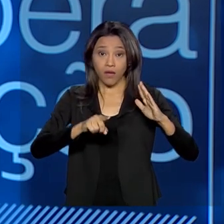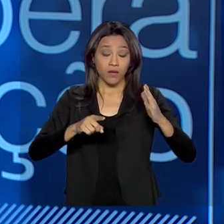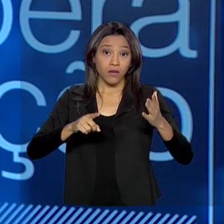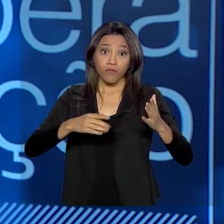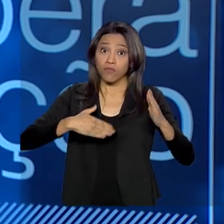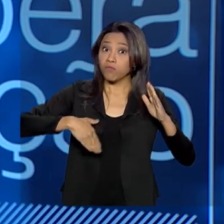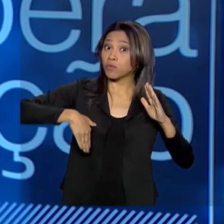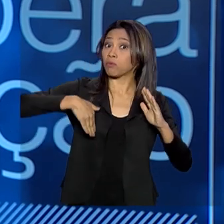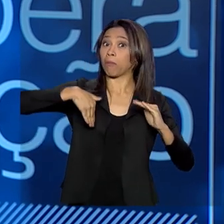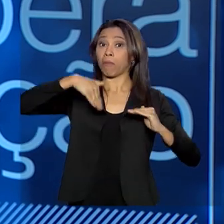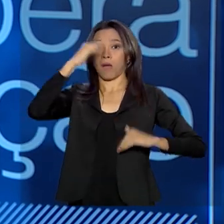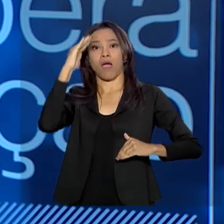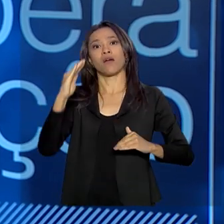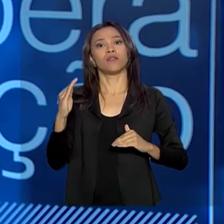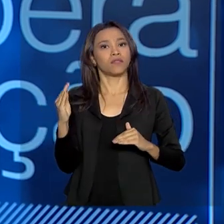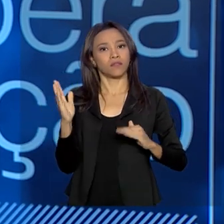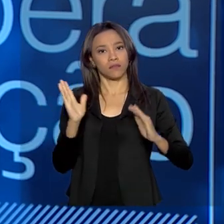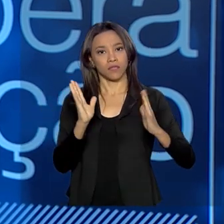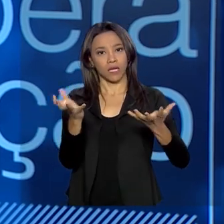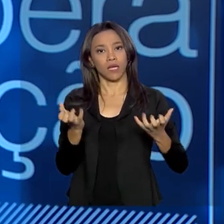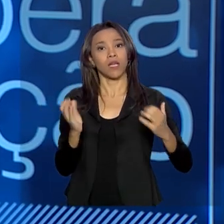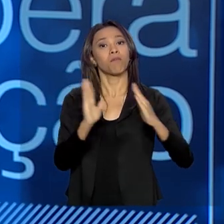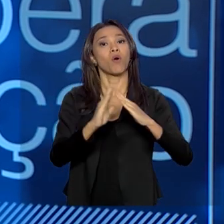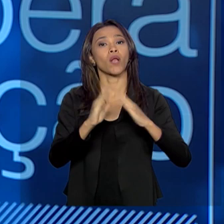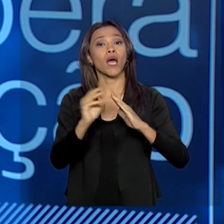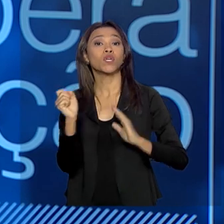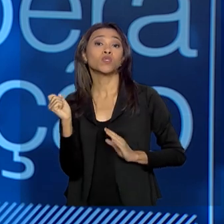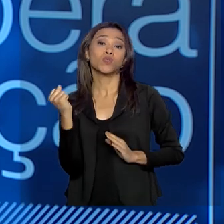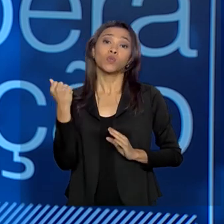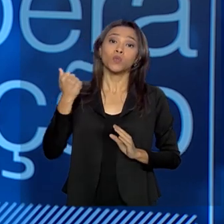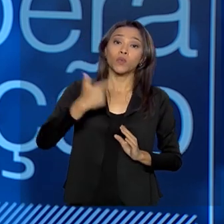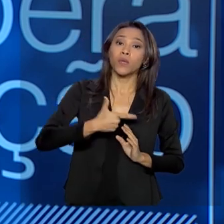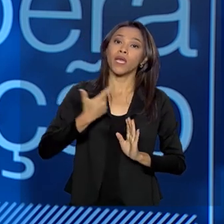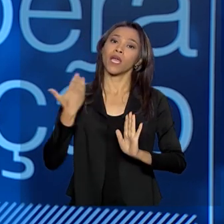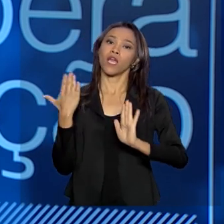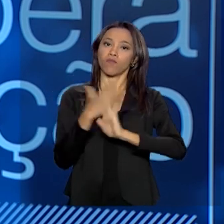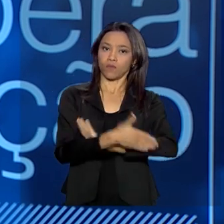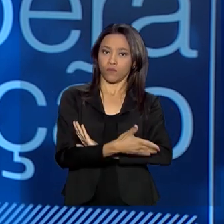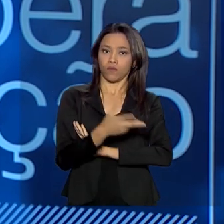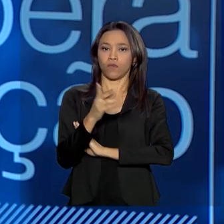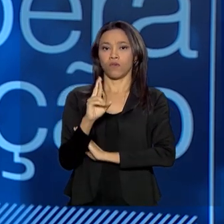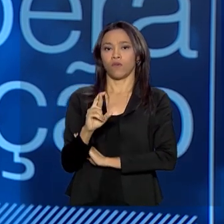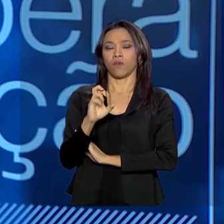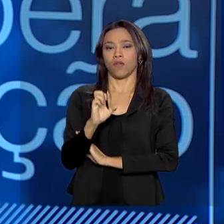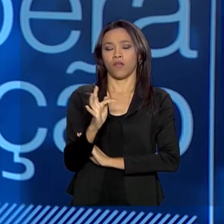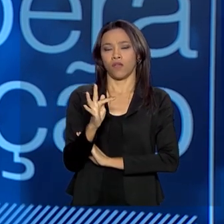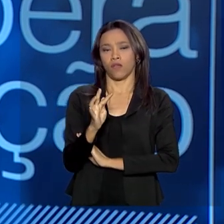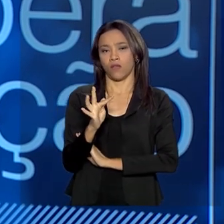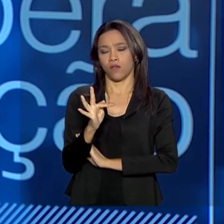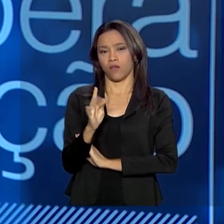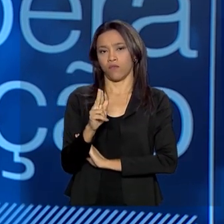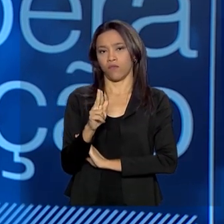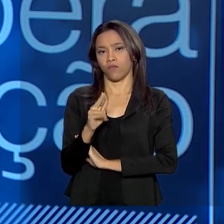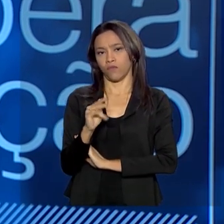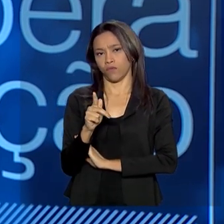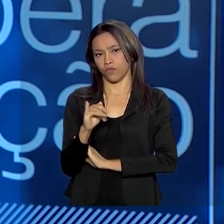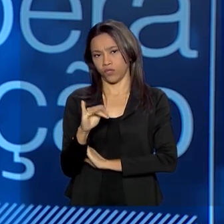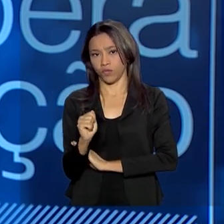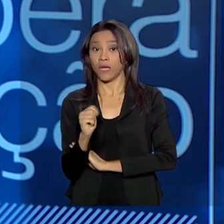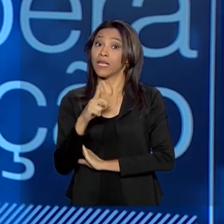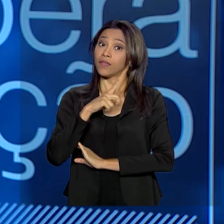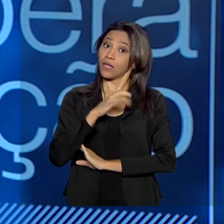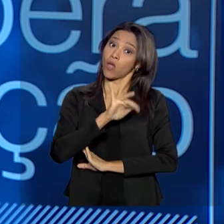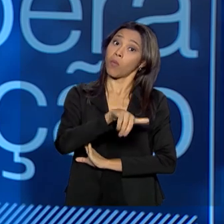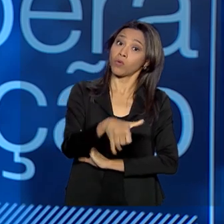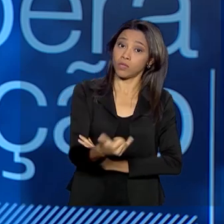pedidos de refúgio. E existem nisso algumas vantagens de ser residente em relação a